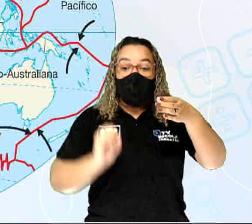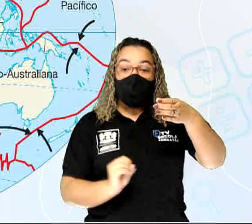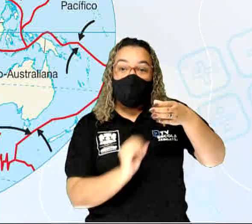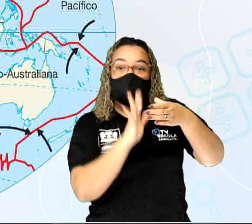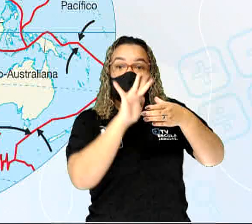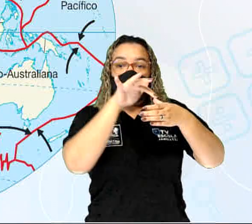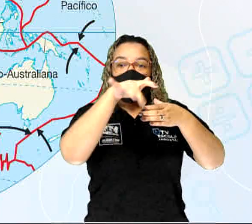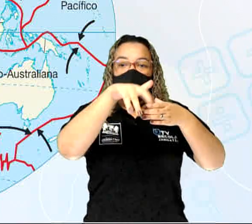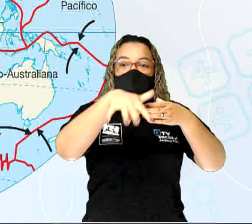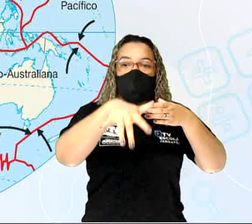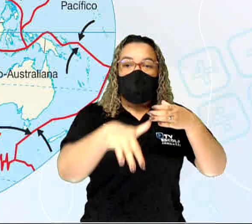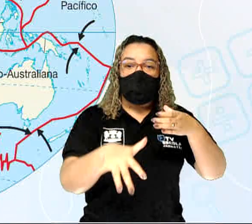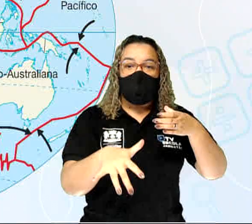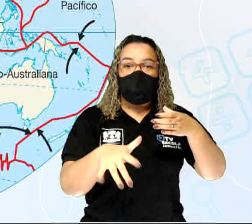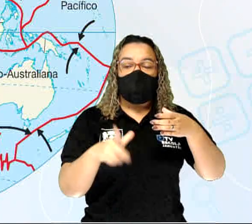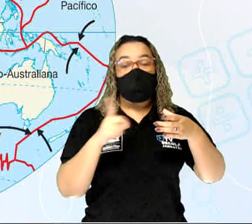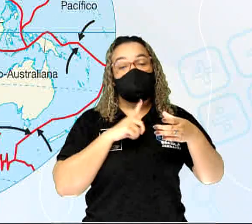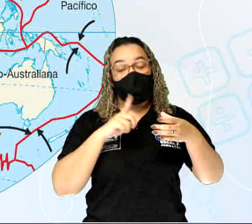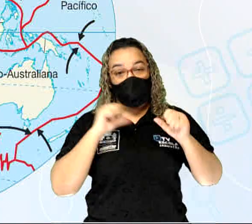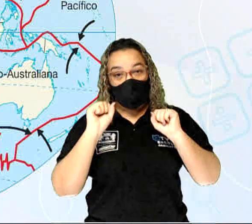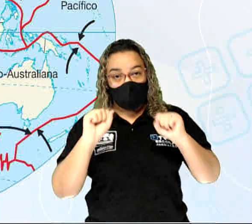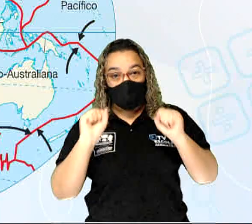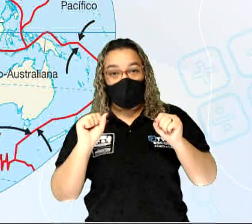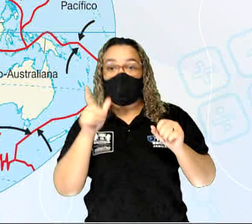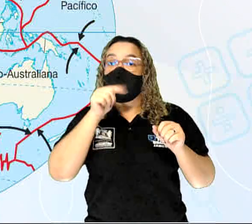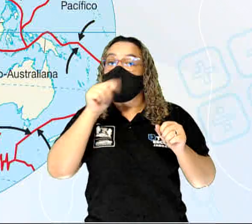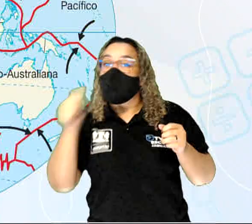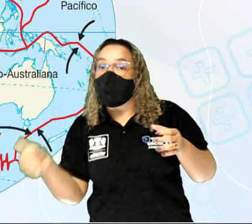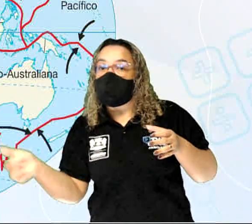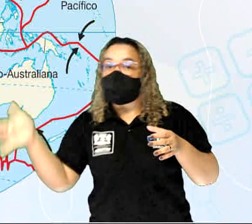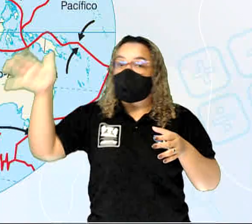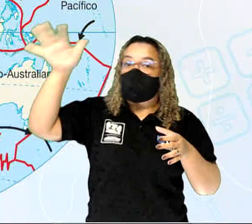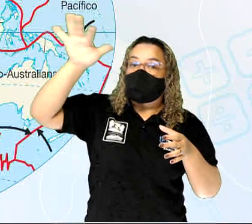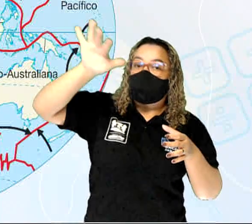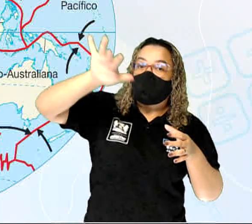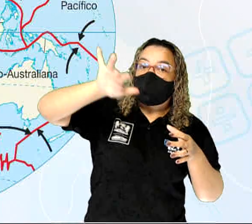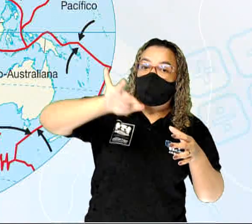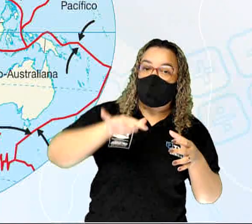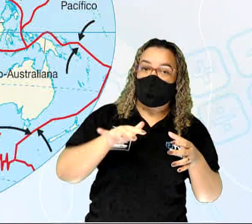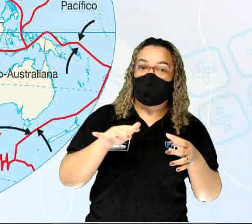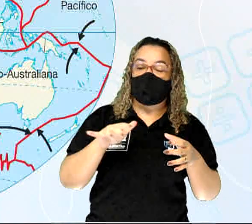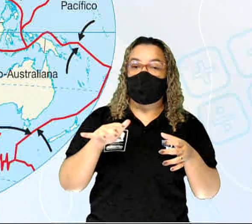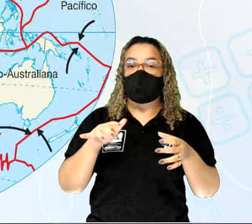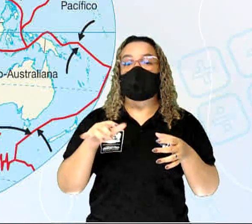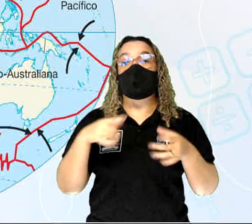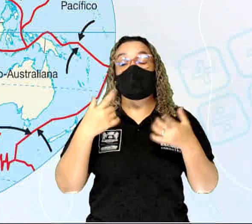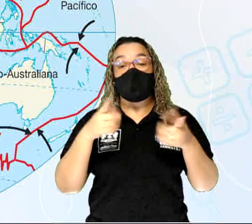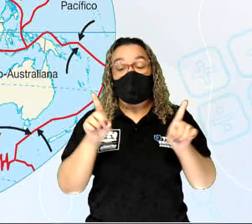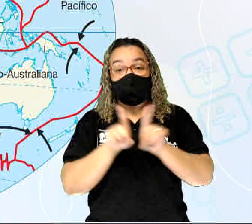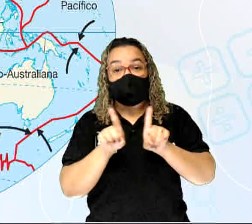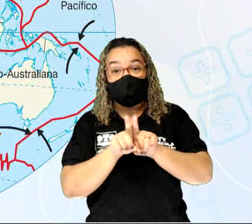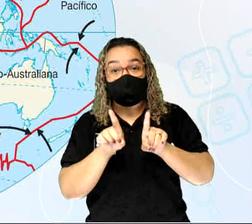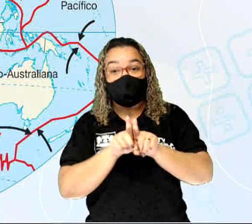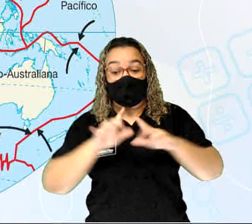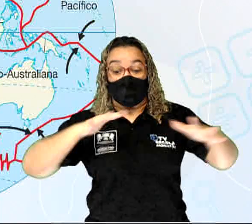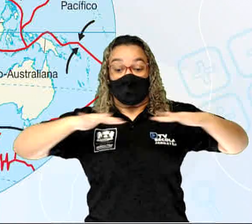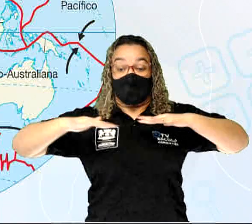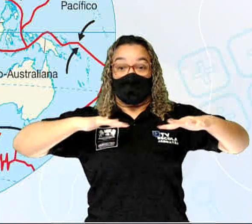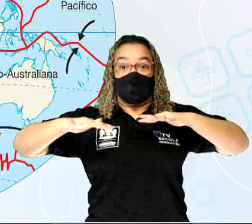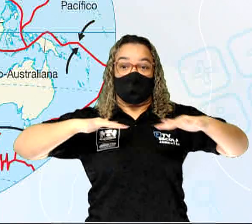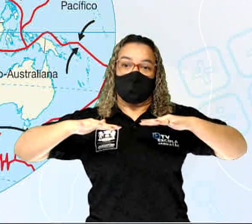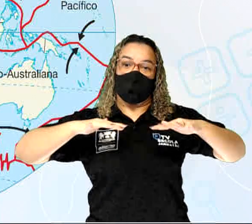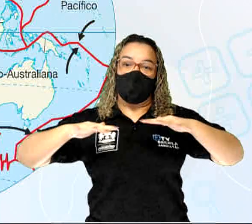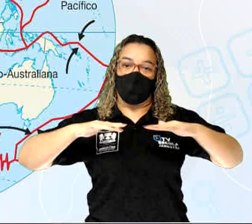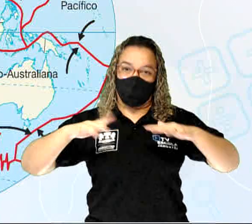intensidade, de possibilidade de tsunami se o choque for no mar, tá bom? E grandes terremotos.